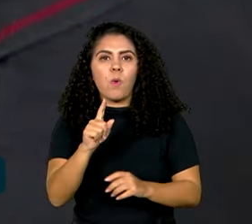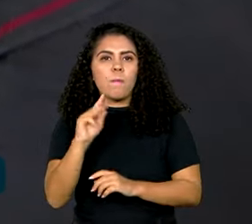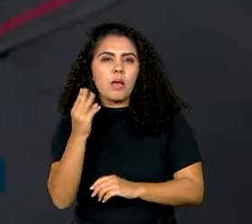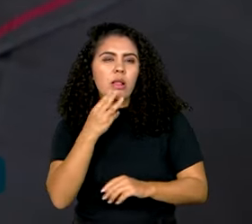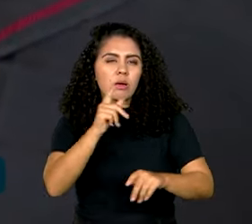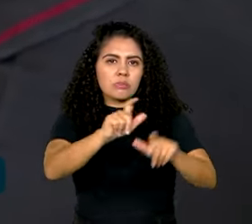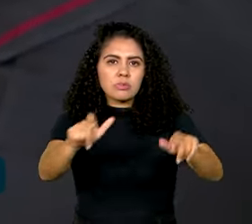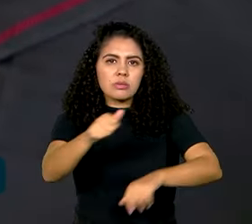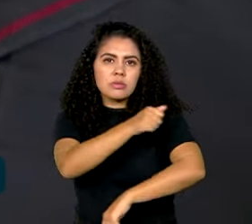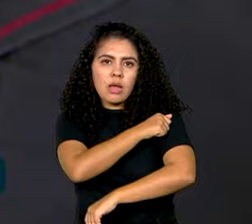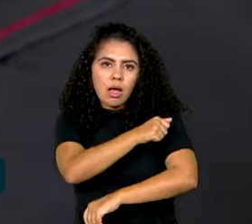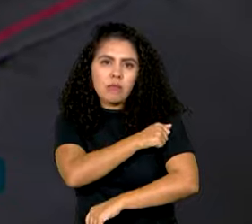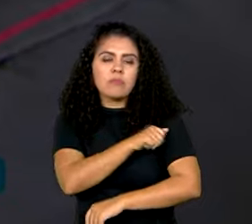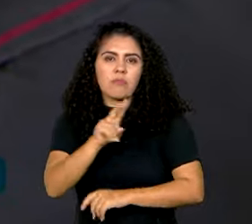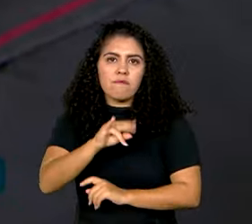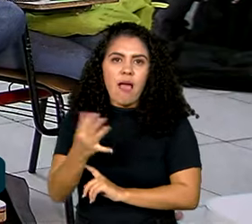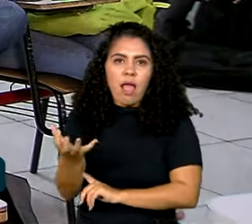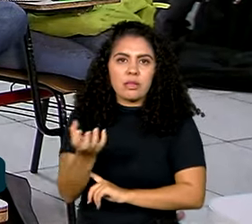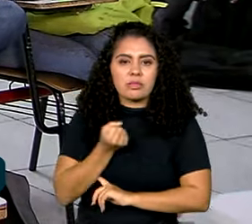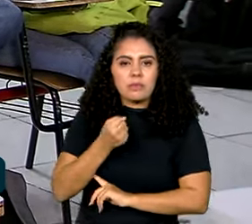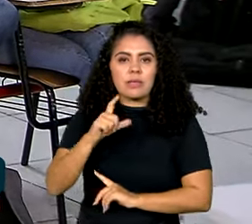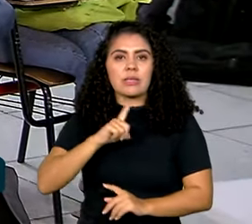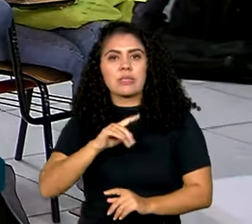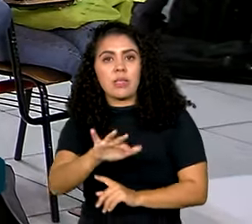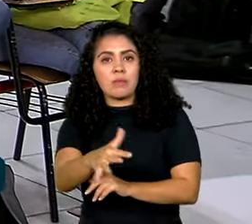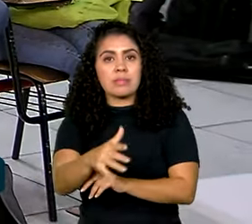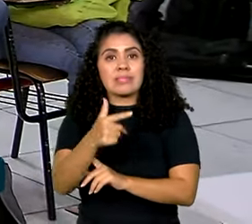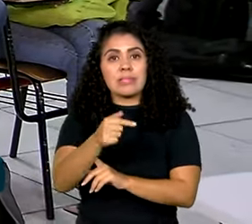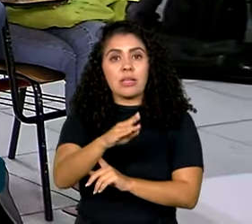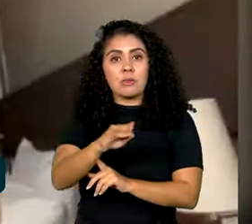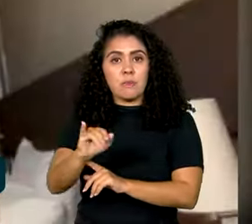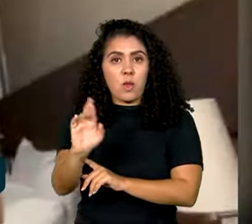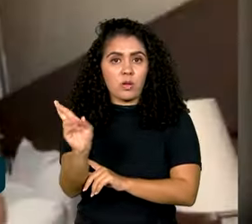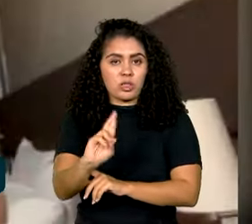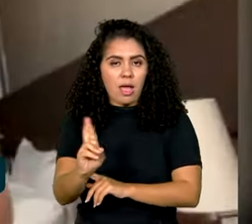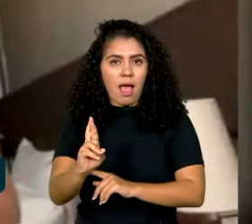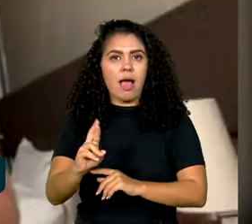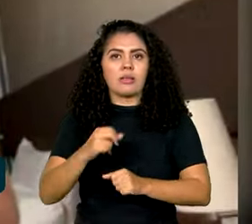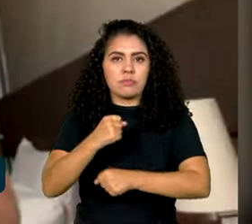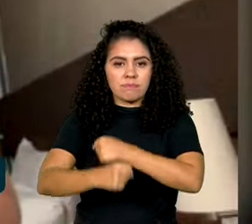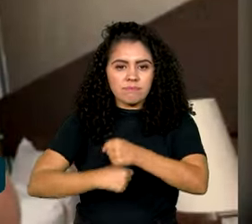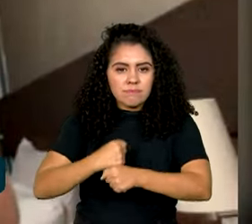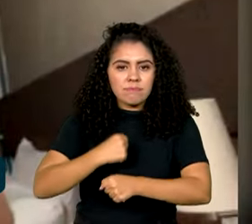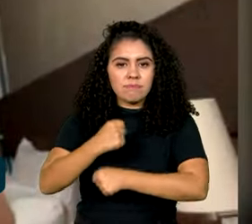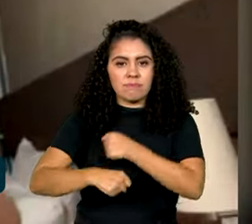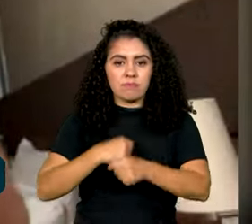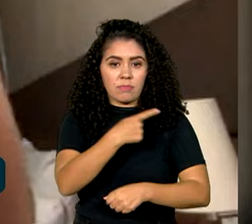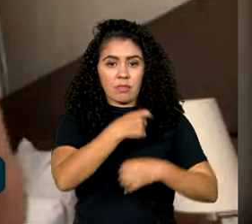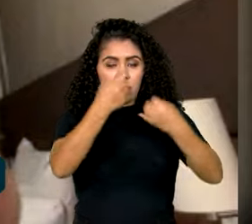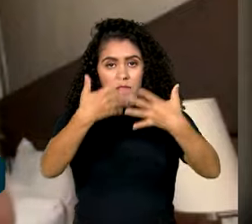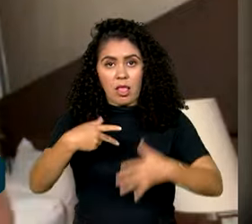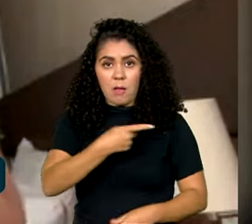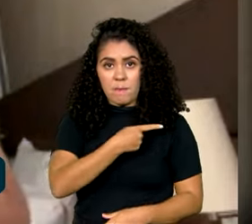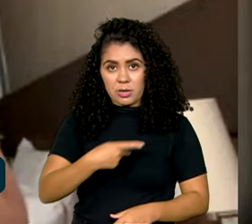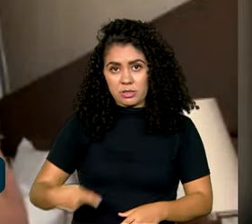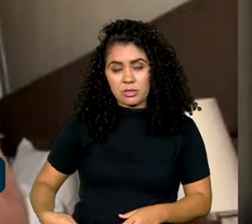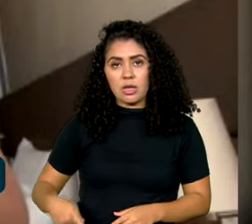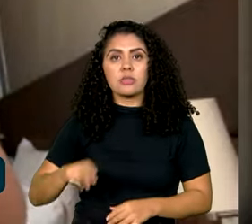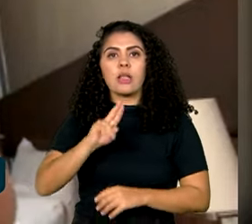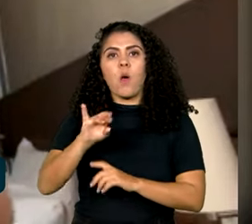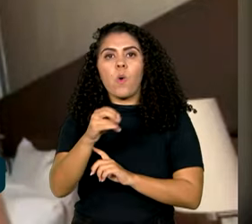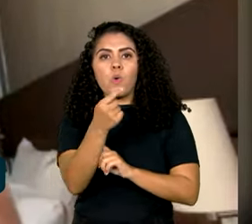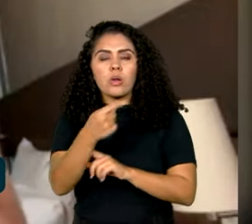com um investimento previsto de R$ 7 bilhões por ano. A presidente da União dos Estudantes Secundaristas